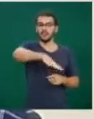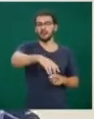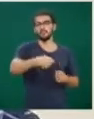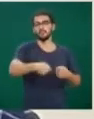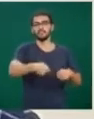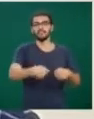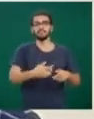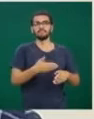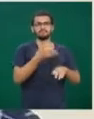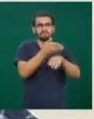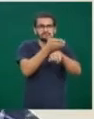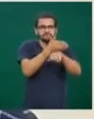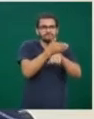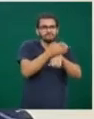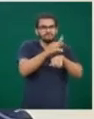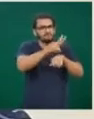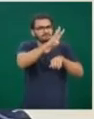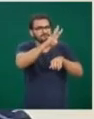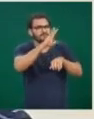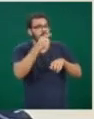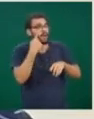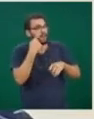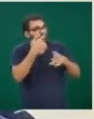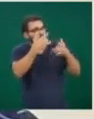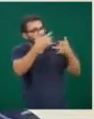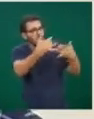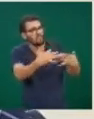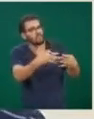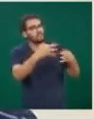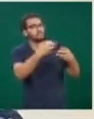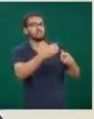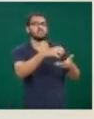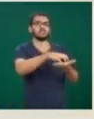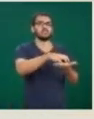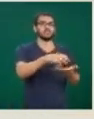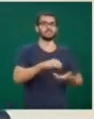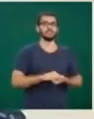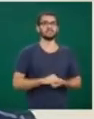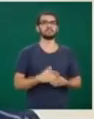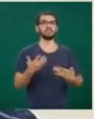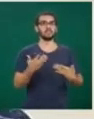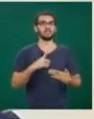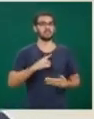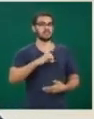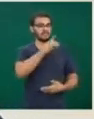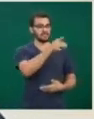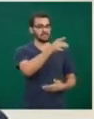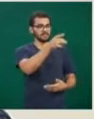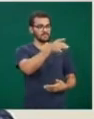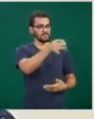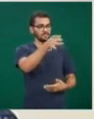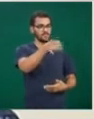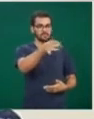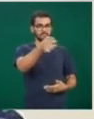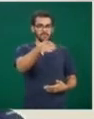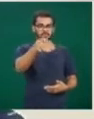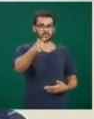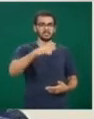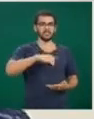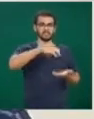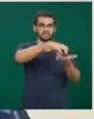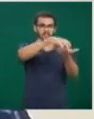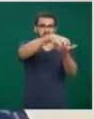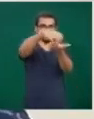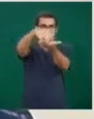endereço onde pudesse encontrar todas as informações do campus. Então agora, cada campo fora de sede tem seu endereço, como que